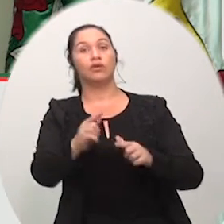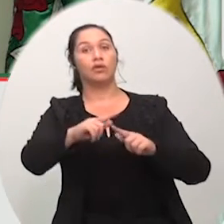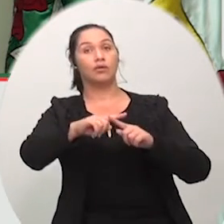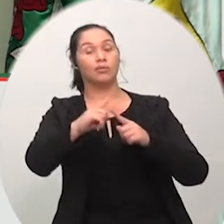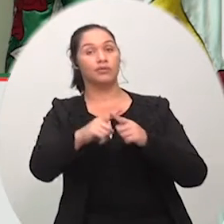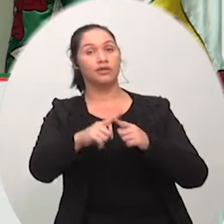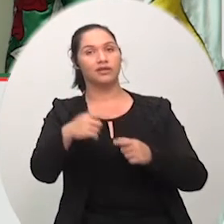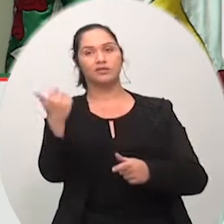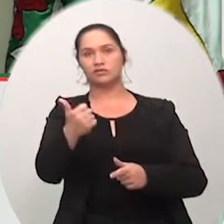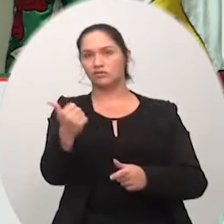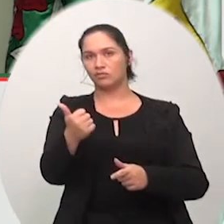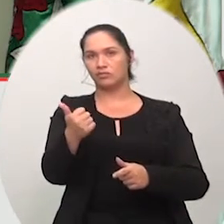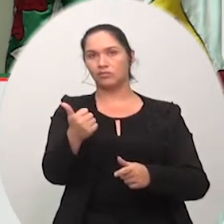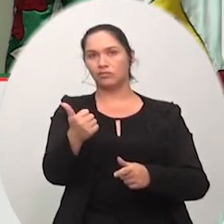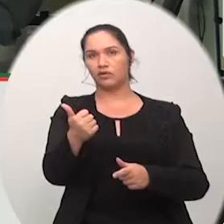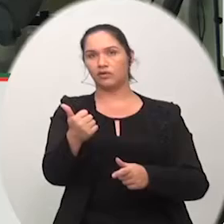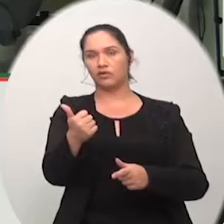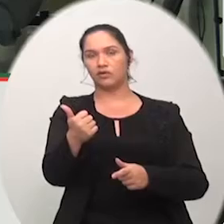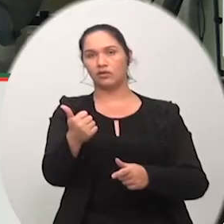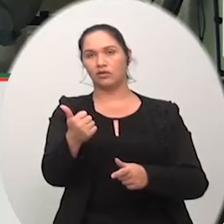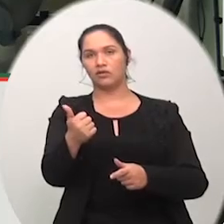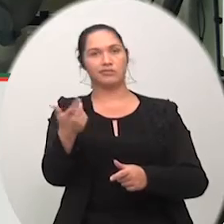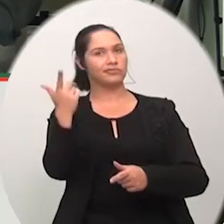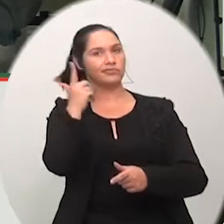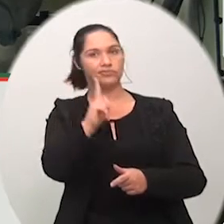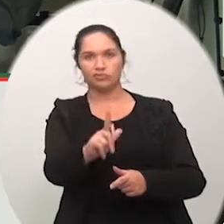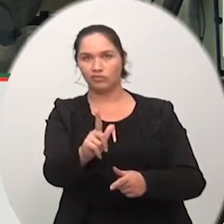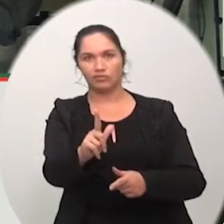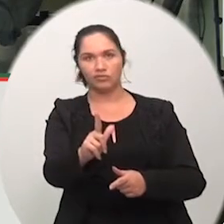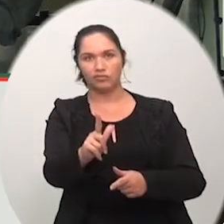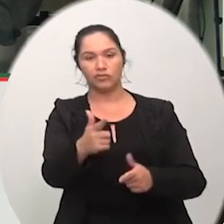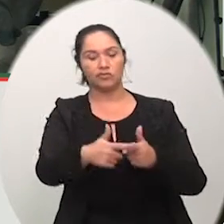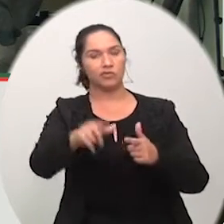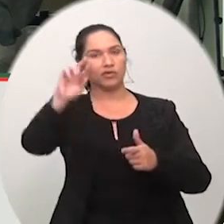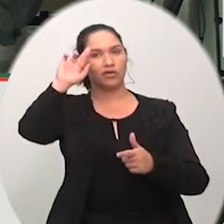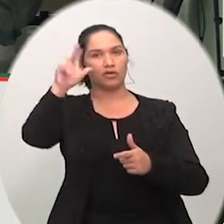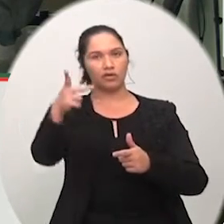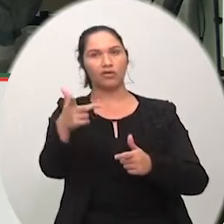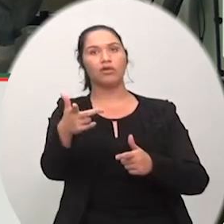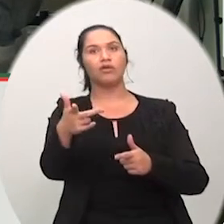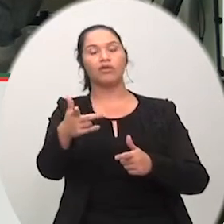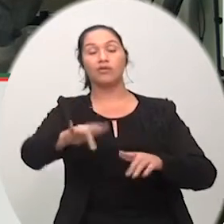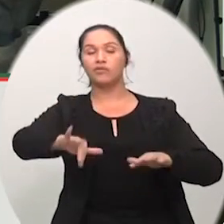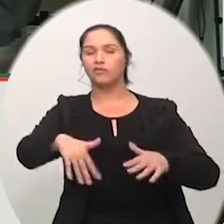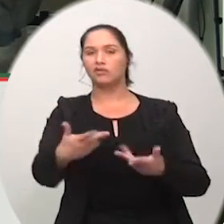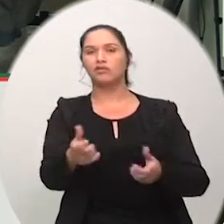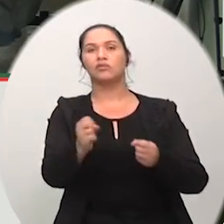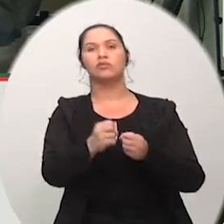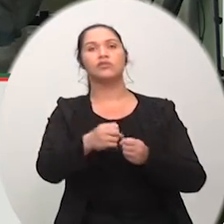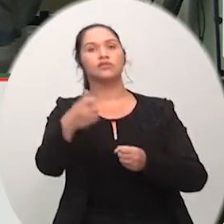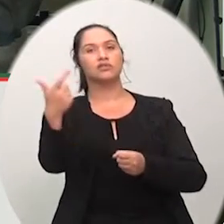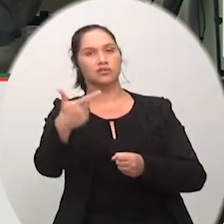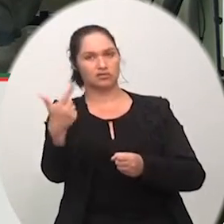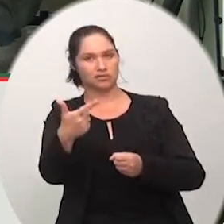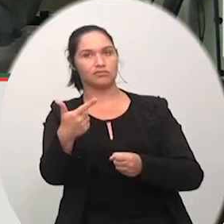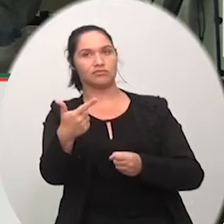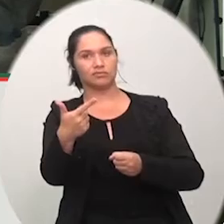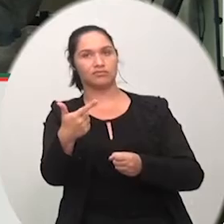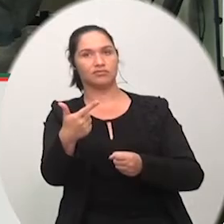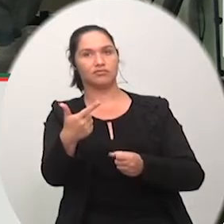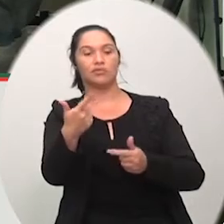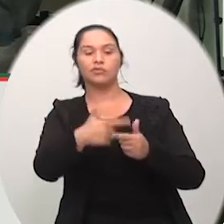atendida a conteto obrigado perfeito vereador é isso mesmo que nós temos que fazer até porque ou nós nos mexemos ou nós pagamos a conta